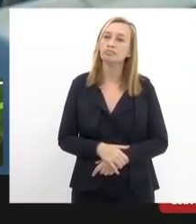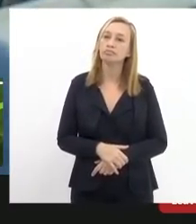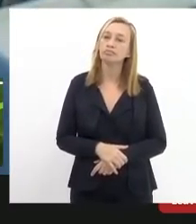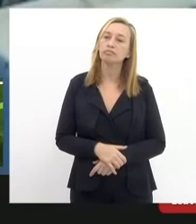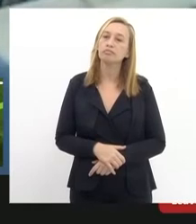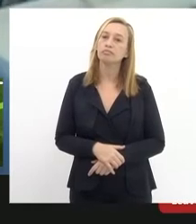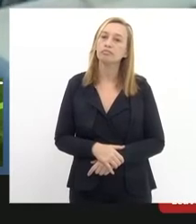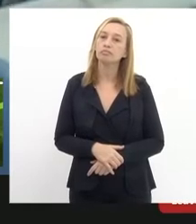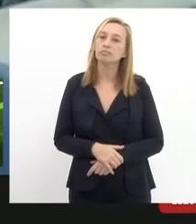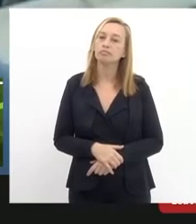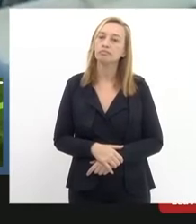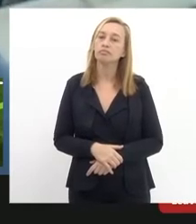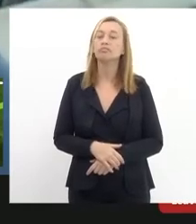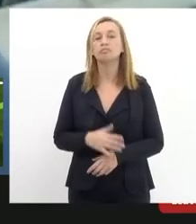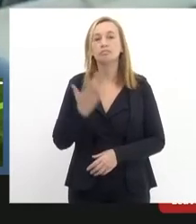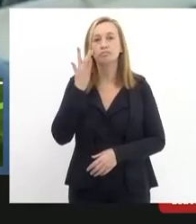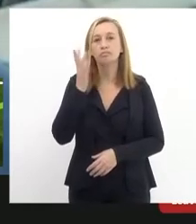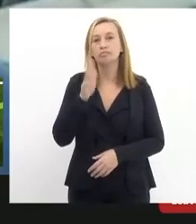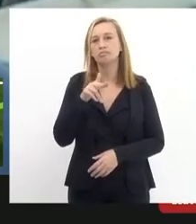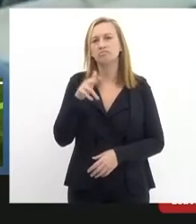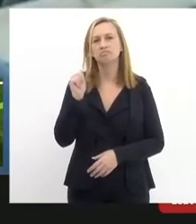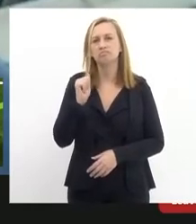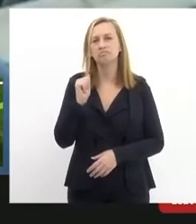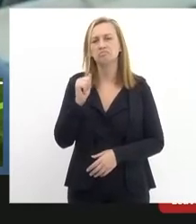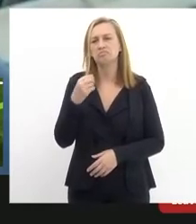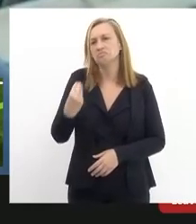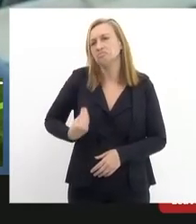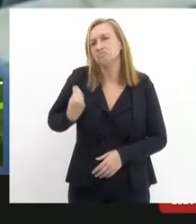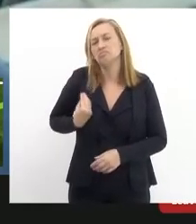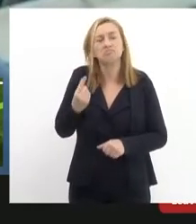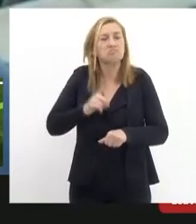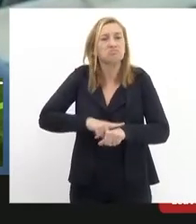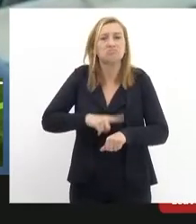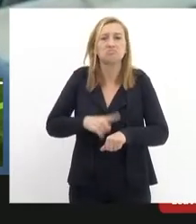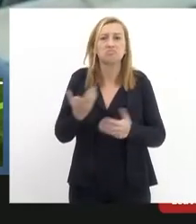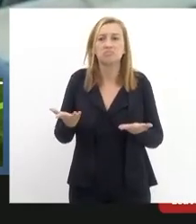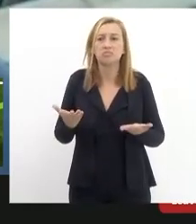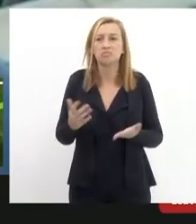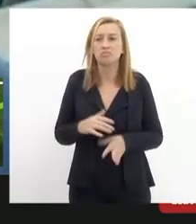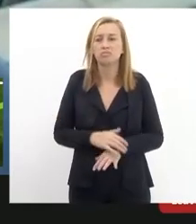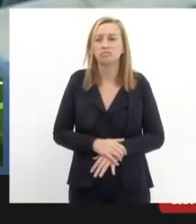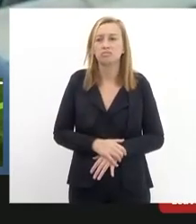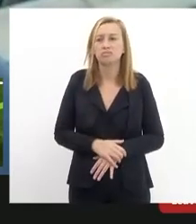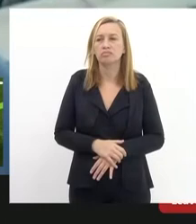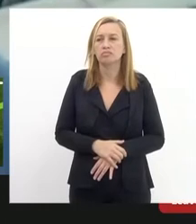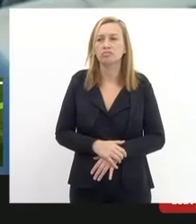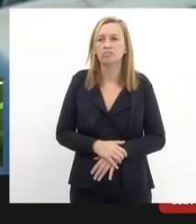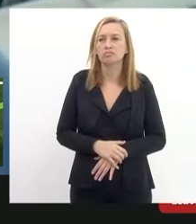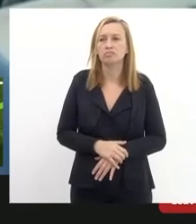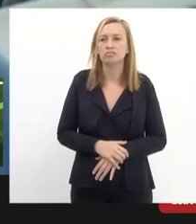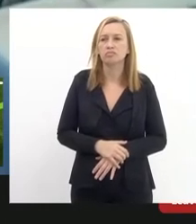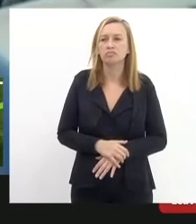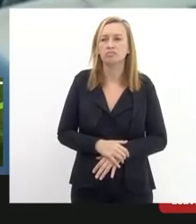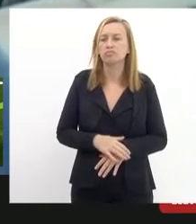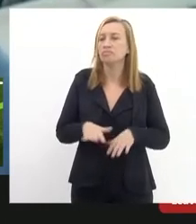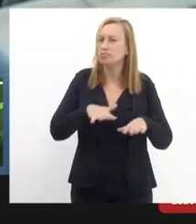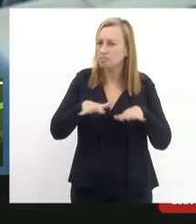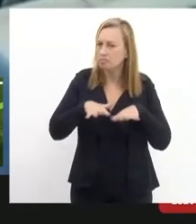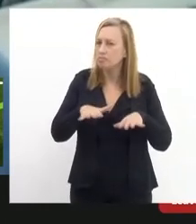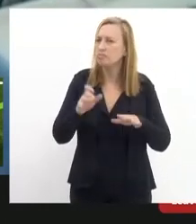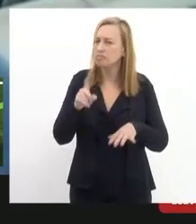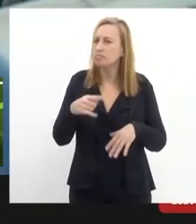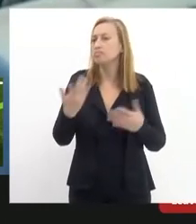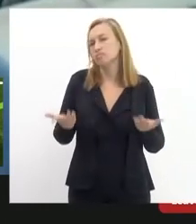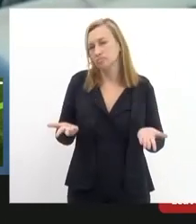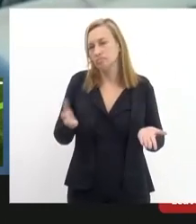federal eu acho que a gente nunca viveu um momento desses assim de tanta tanta mobilização claro que os